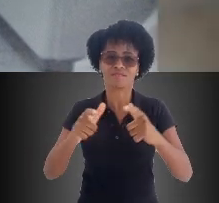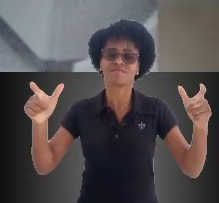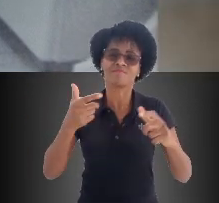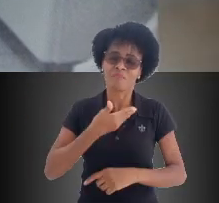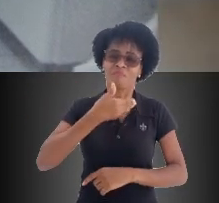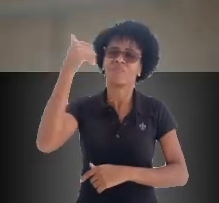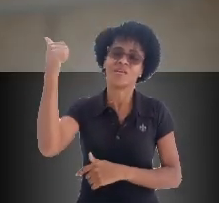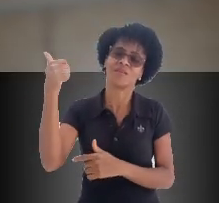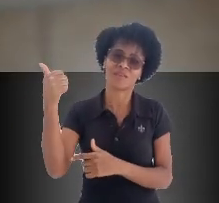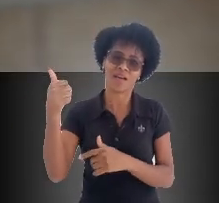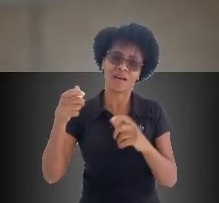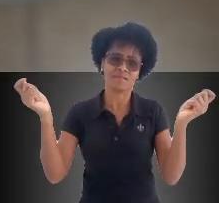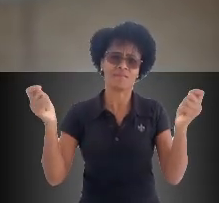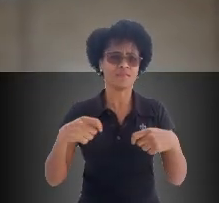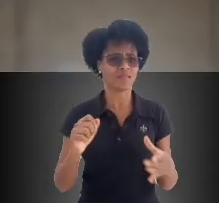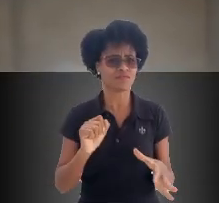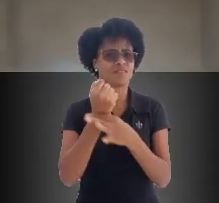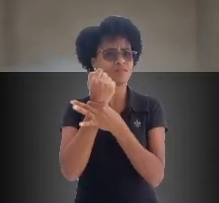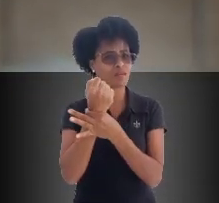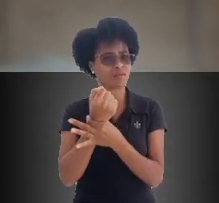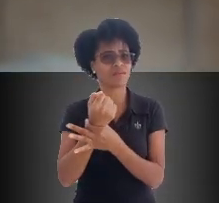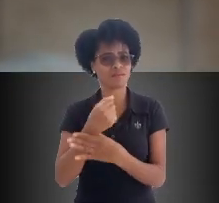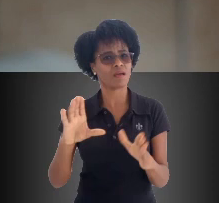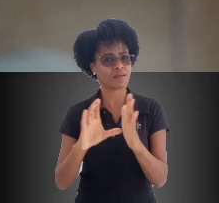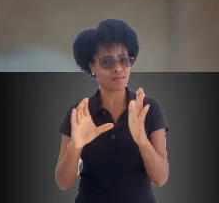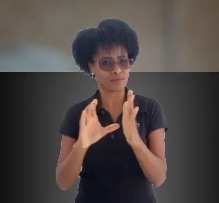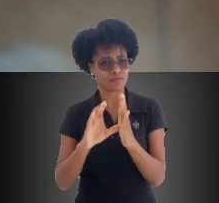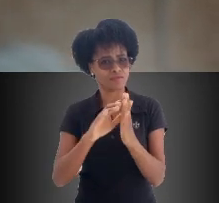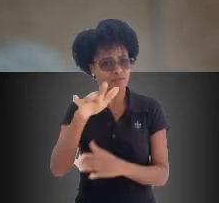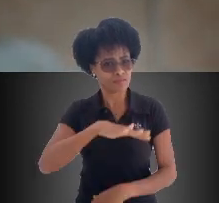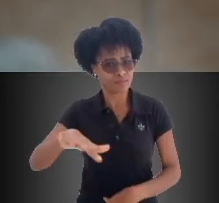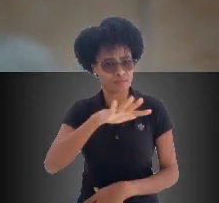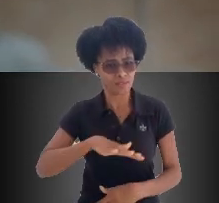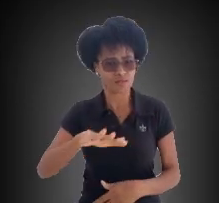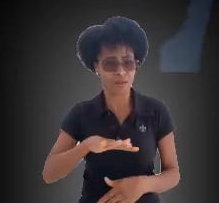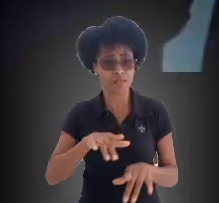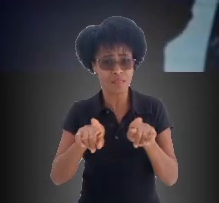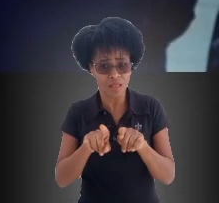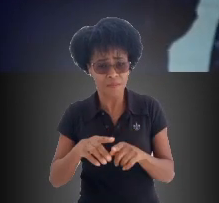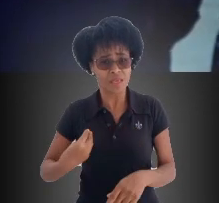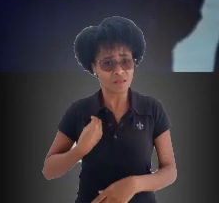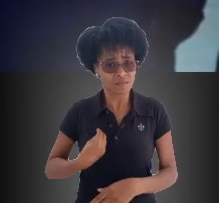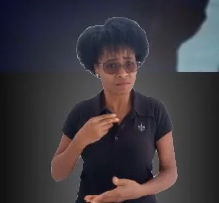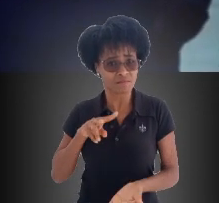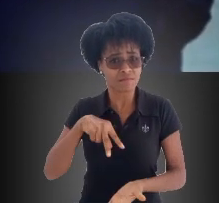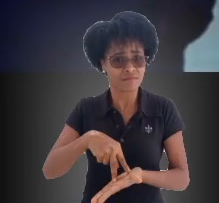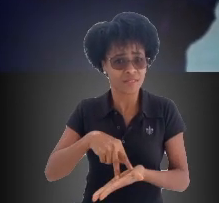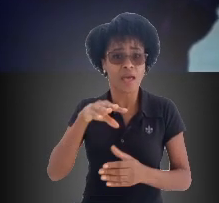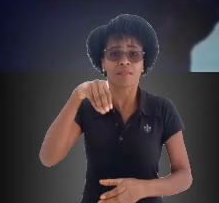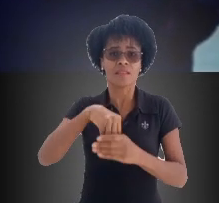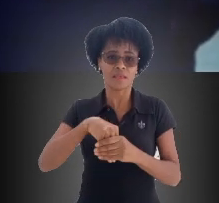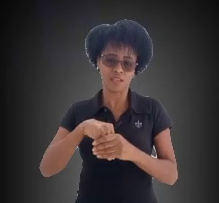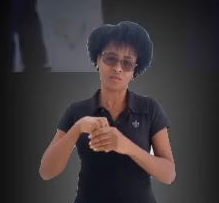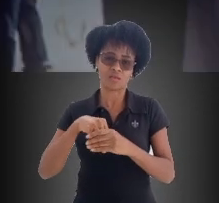Essas melhorias que foram feitas aí, realmente, é para dar uma maior segurança para a nossa comunidade. A participação da comunidade